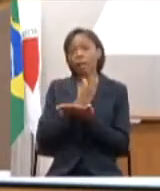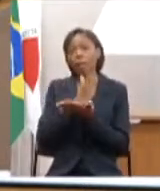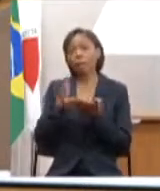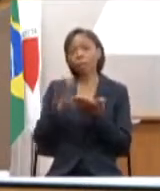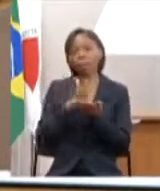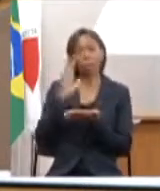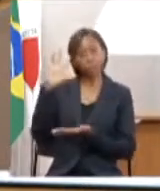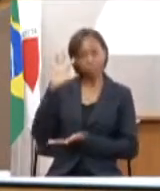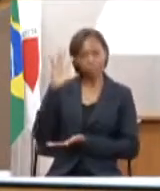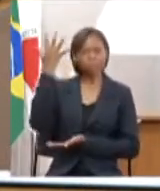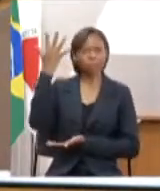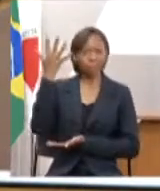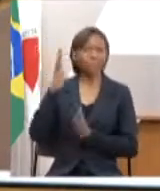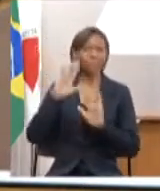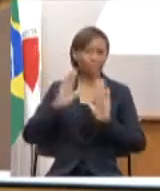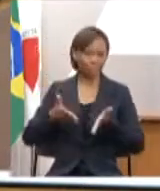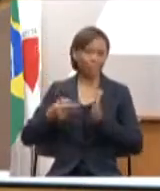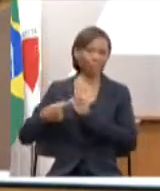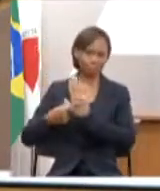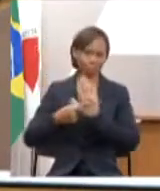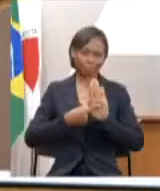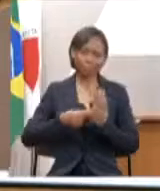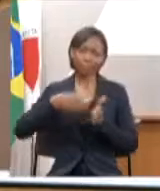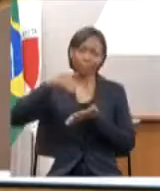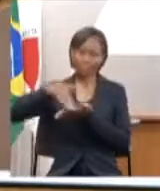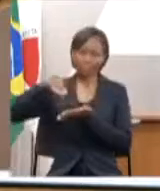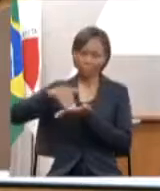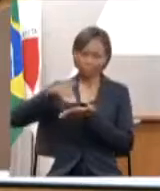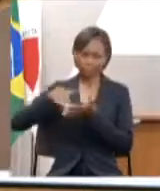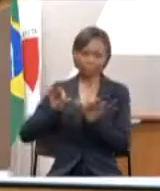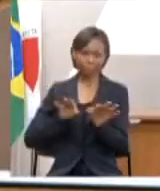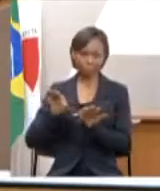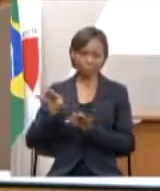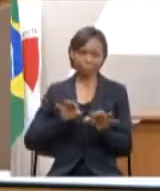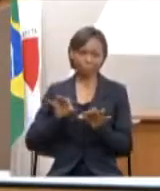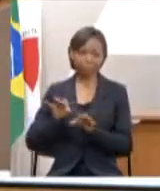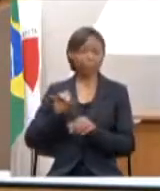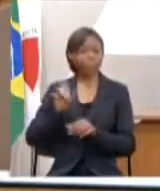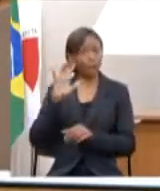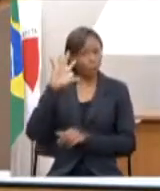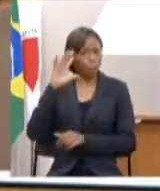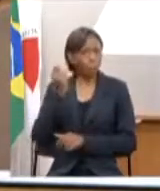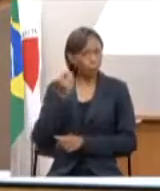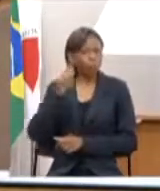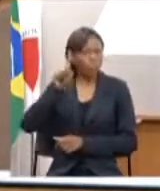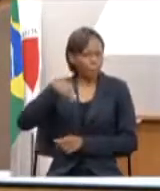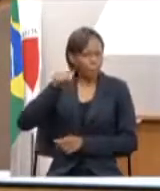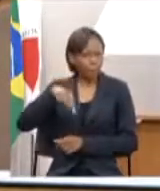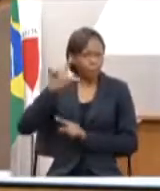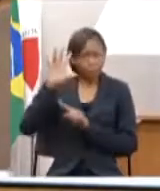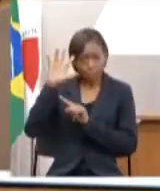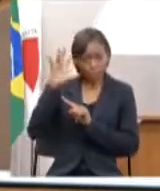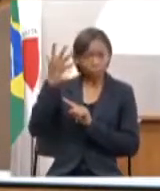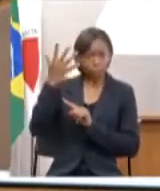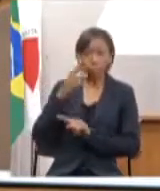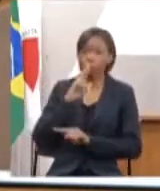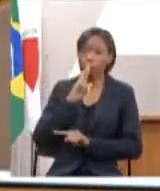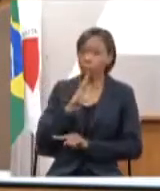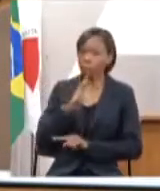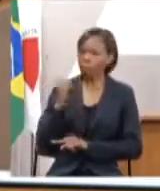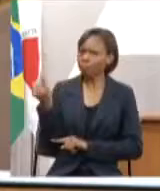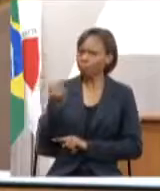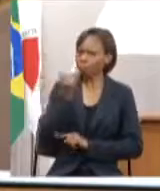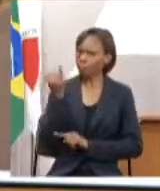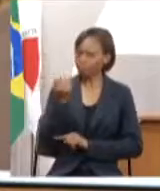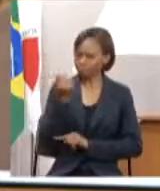que foram apresentados pela Secretaria de Planejamento e que eu acho que são resultados importantíssimos, que é importante que a gente